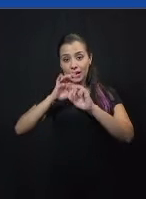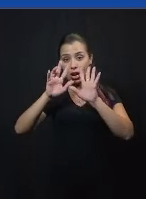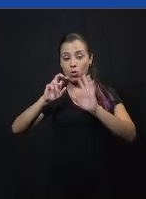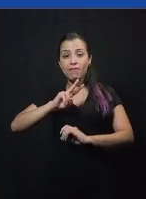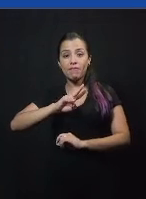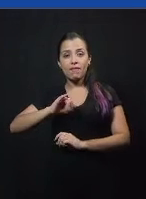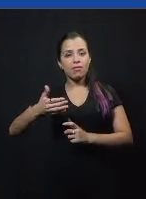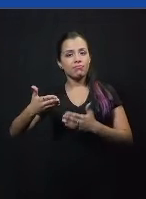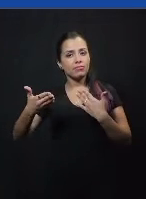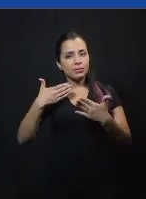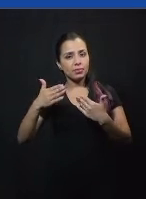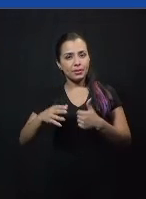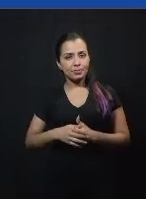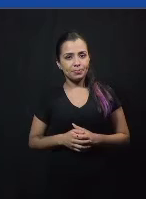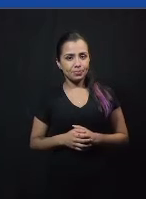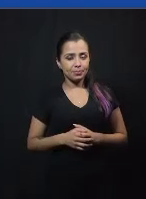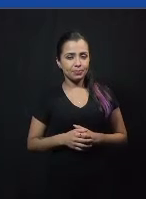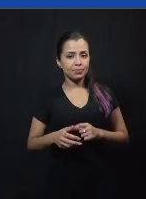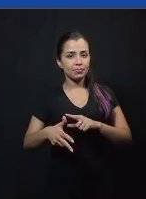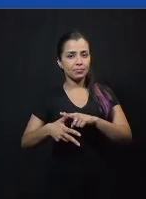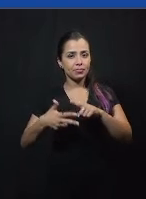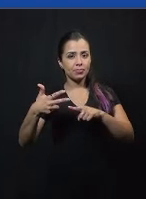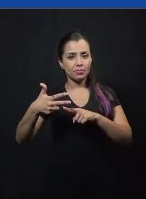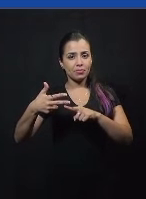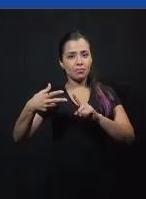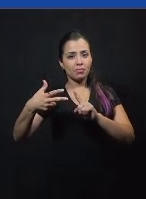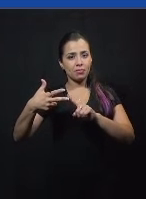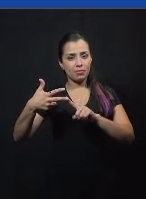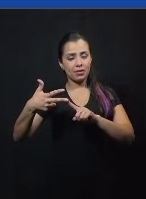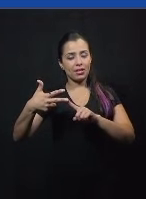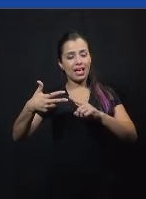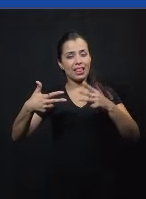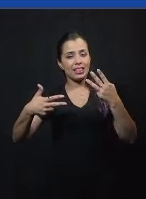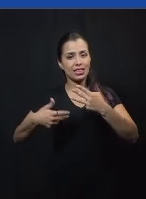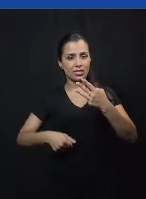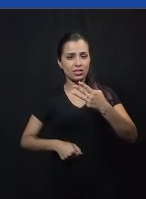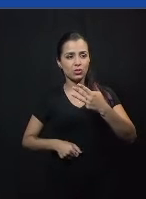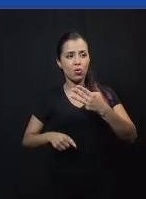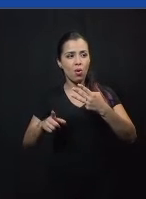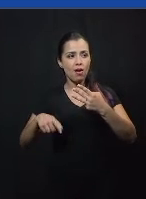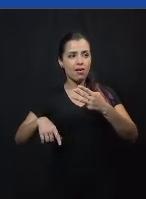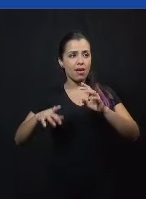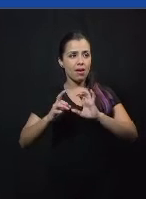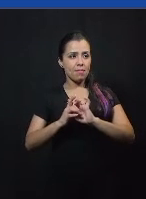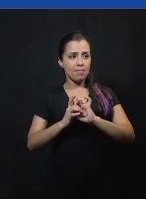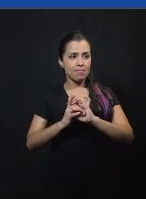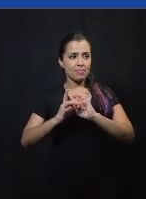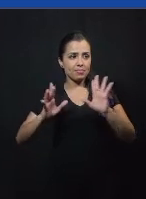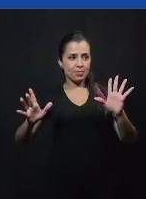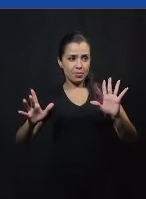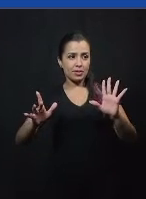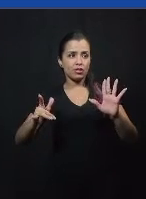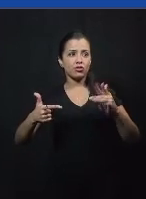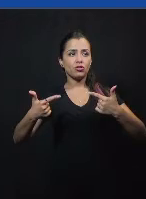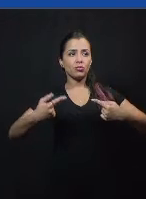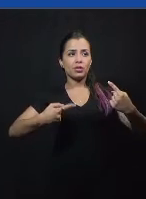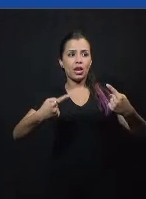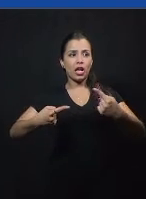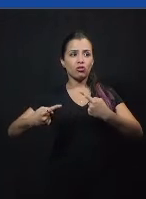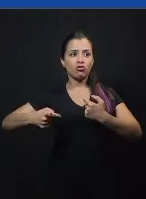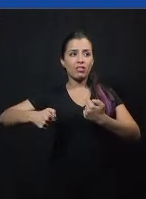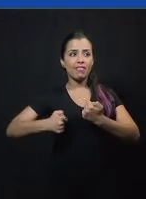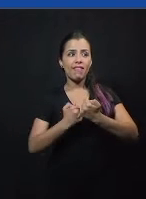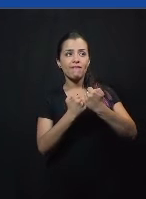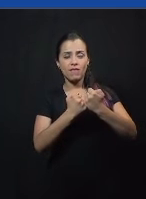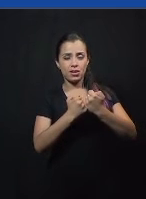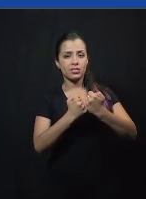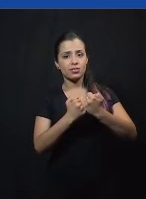ponto é que a moção deve permitir que haja um lado de defesa e um de oposição bem definido de acordo com o tema, né? Então, a moção precisa ser